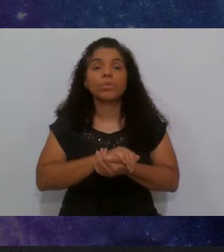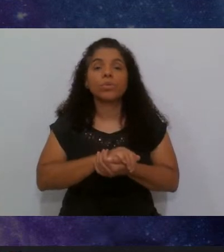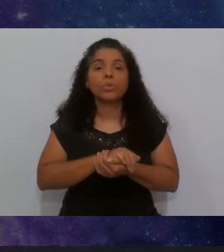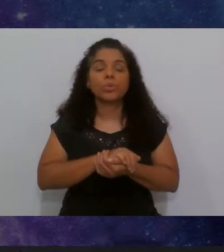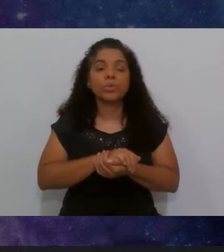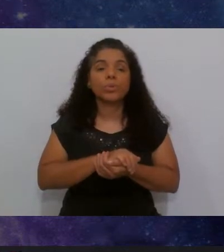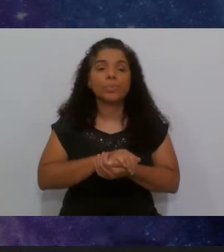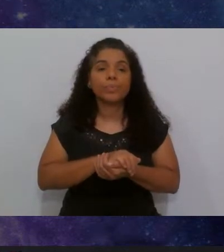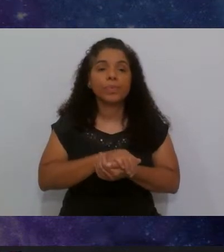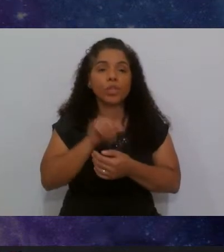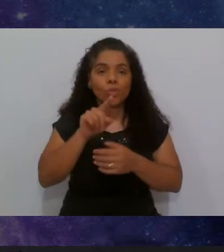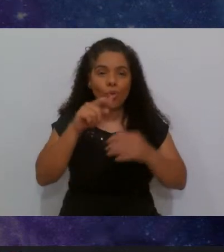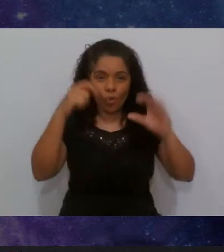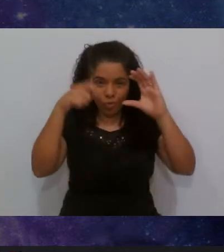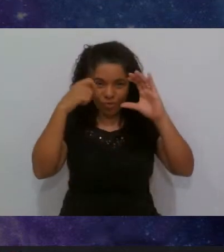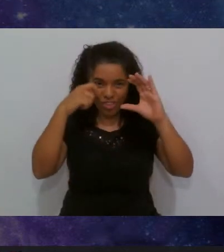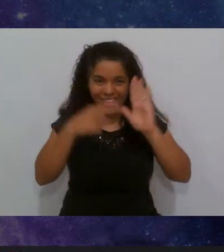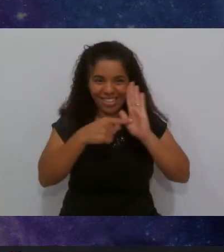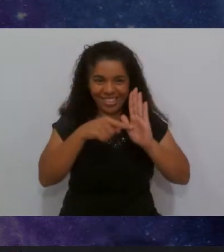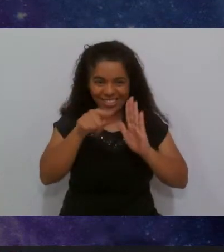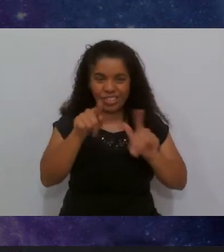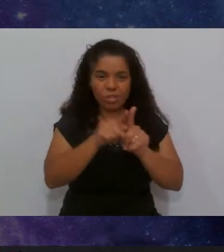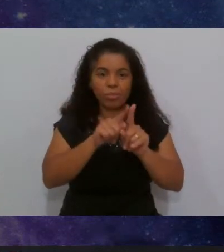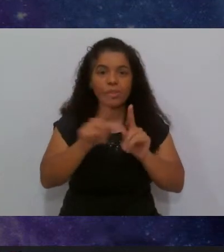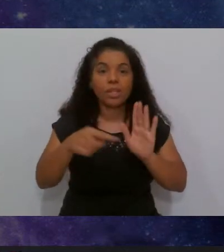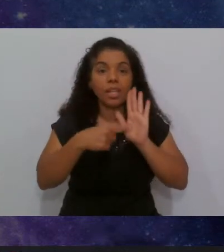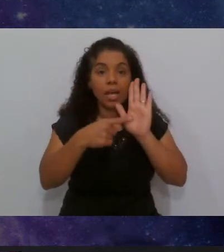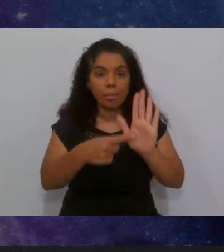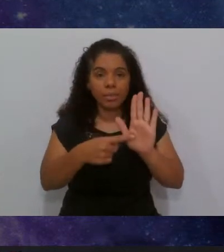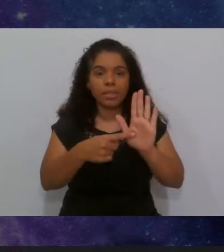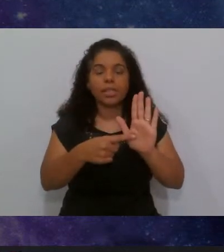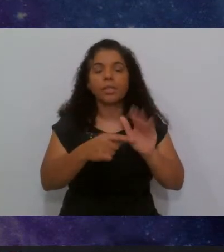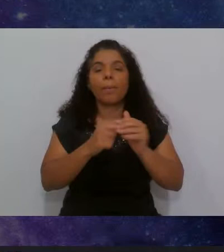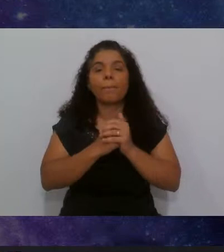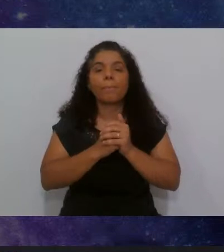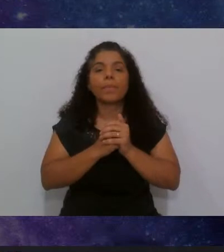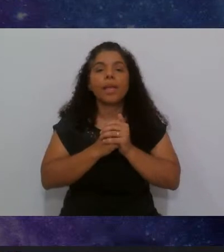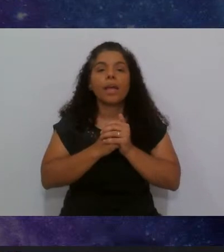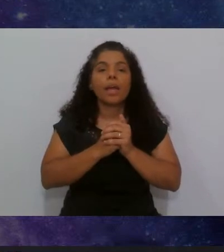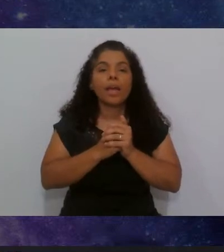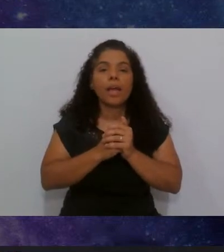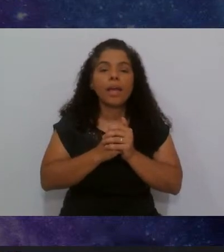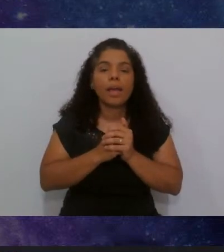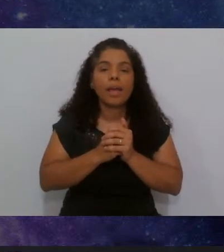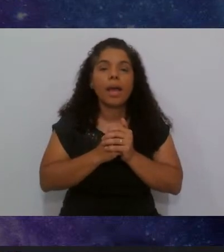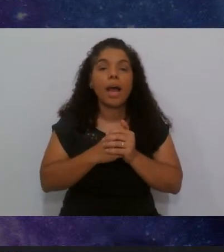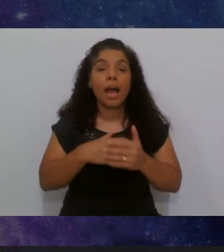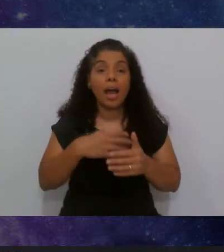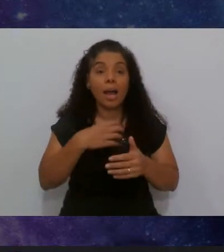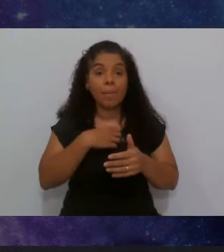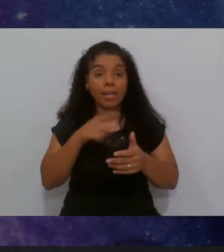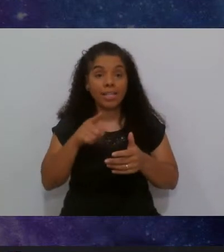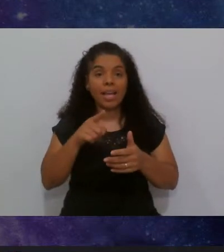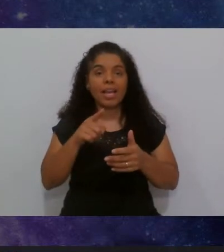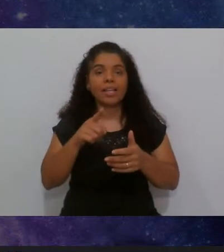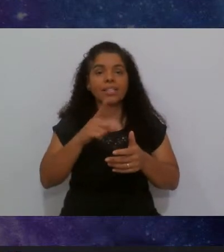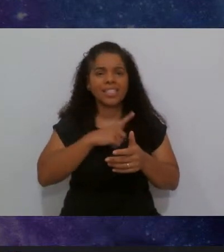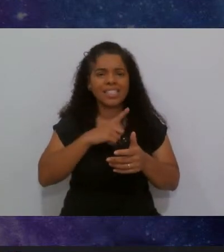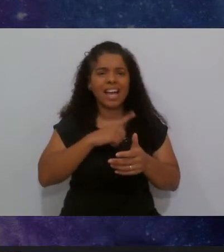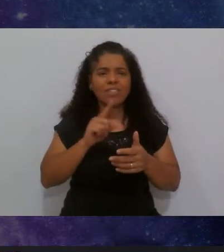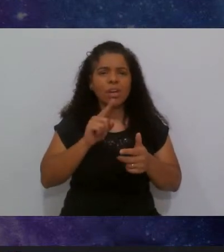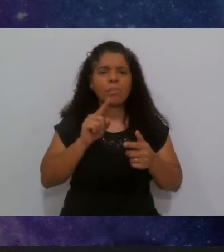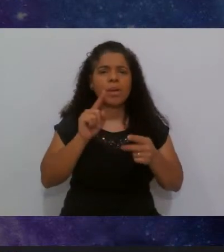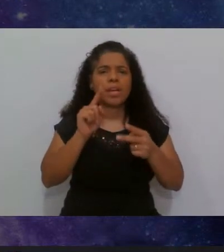no vídeo aqui da apresentação é a maneira que estava mesmo com os pontos